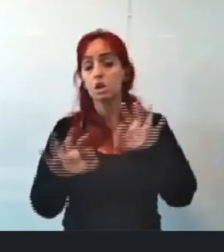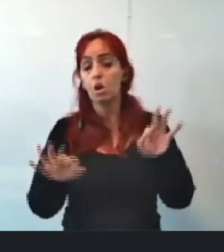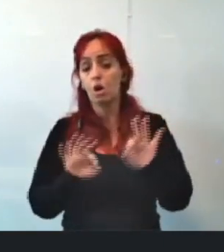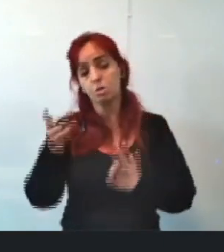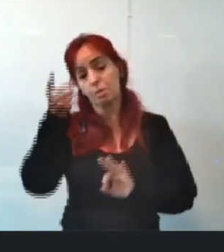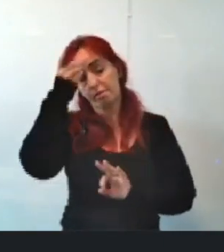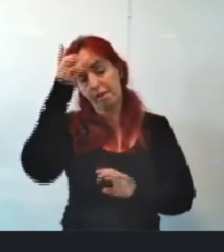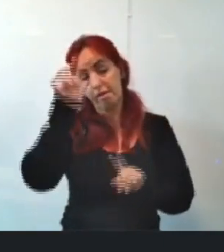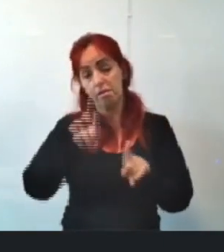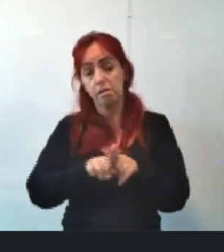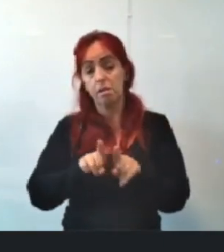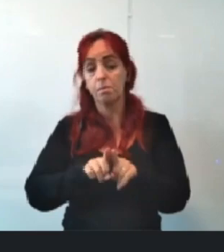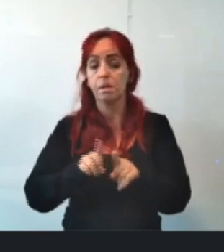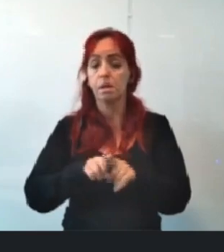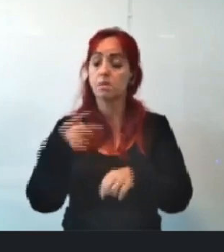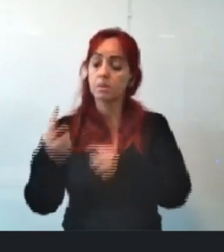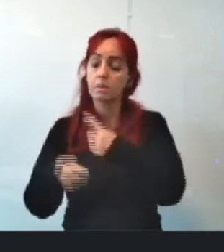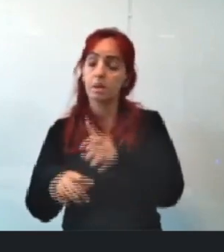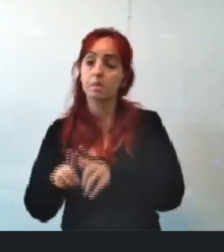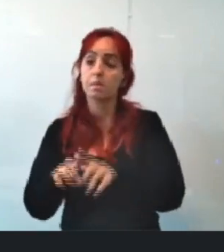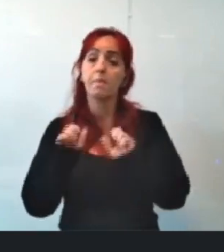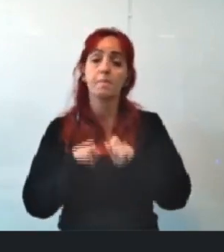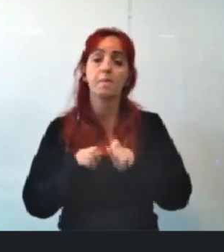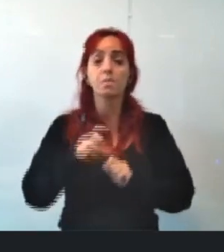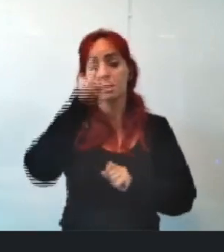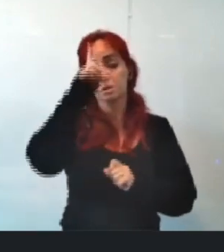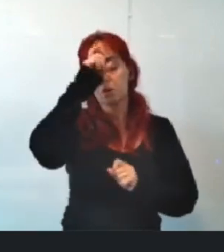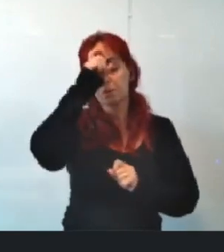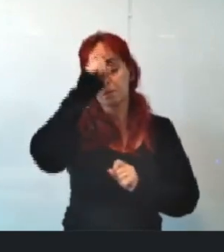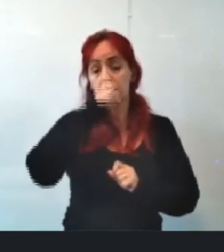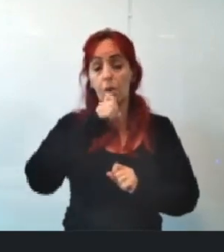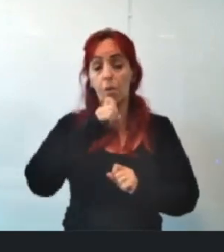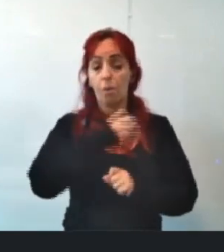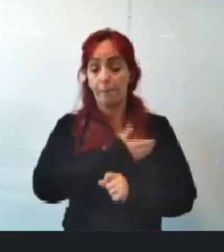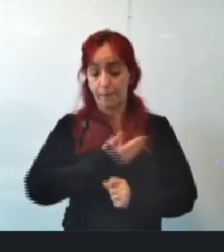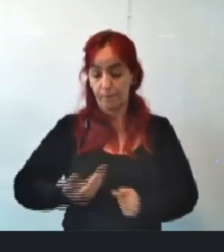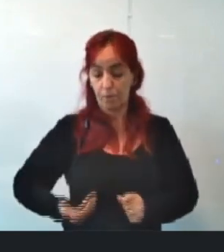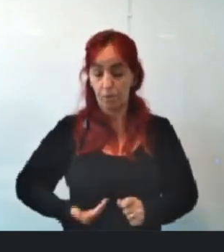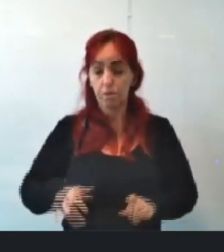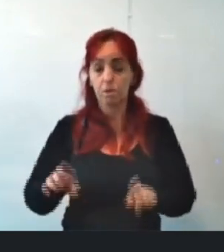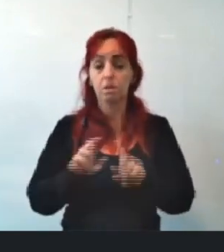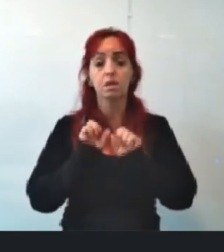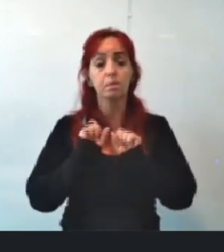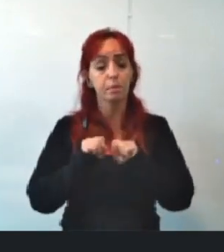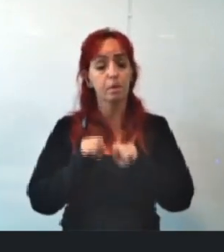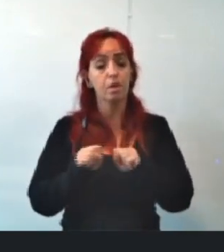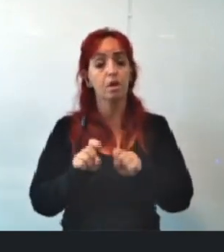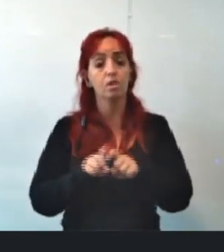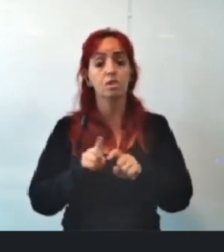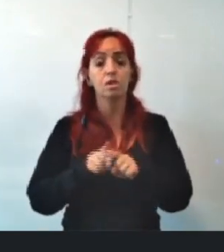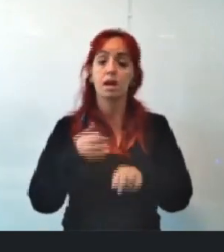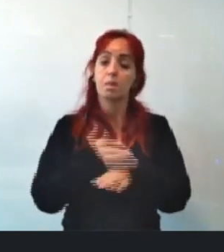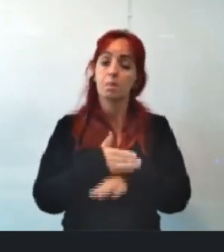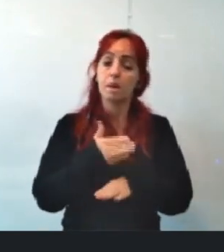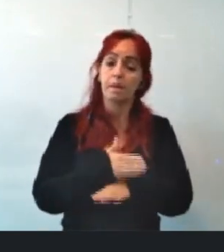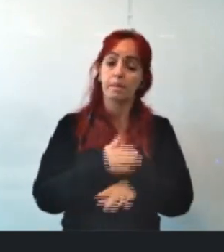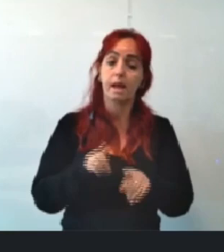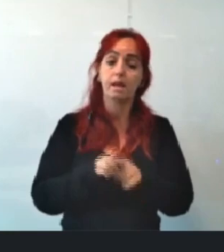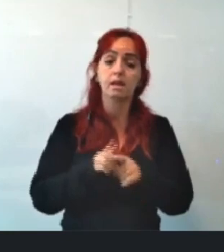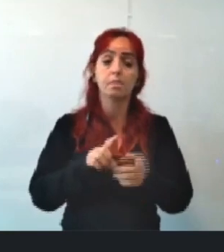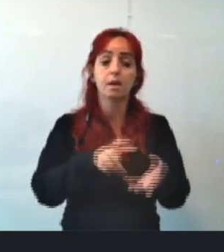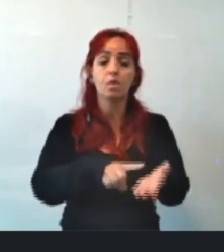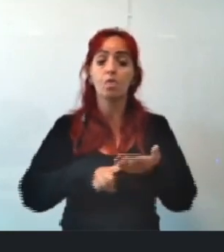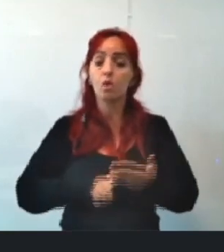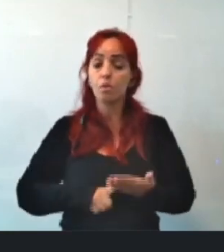próximas vezes também, assim, ainda que sejam hospitais públicos, sabe, o Reinaldo? Talvez a gente podia mandar, ainda que informalmente, também o convite para os